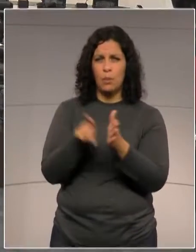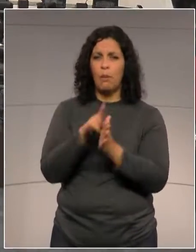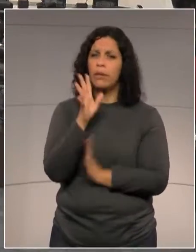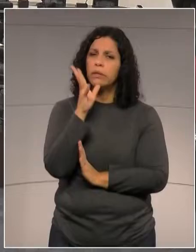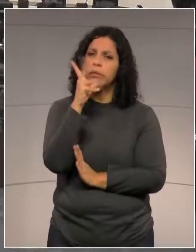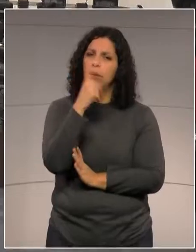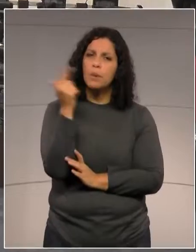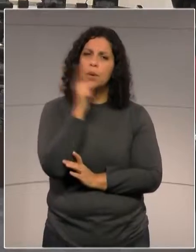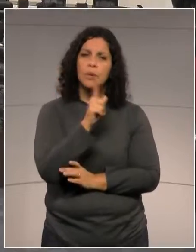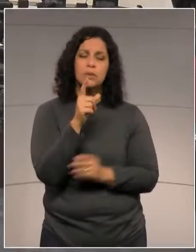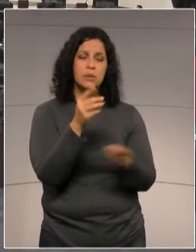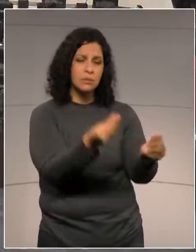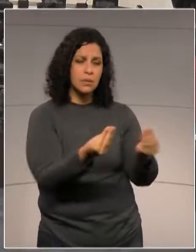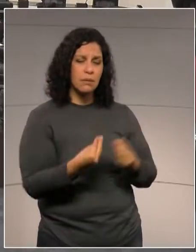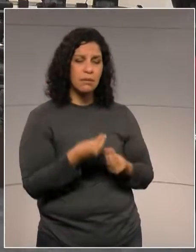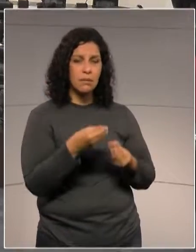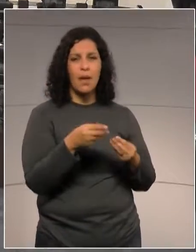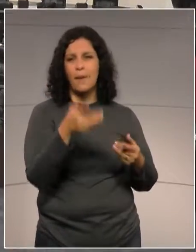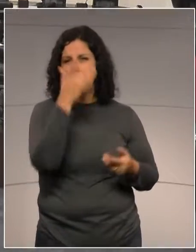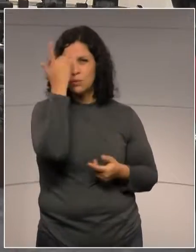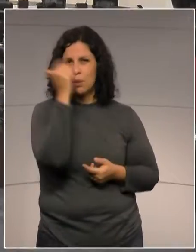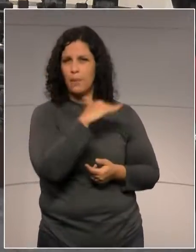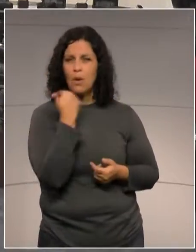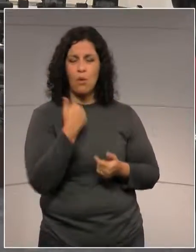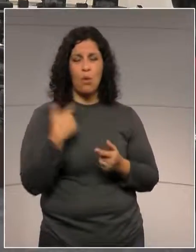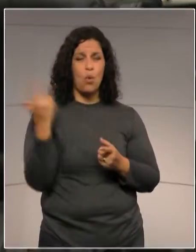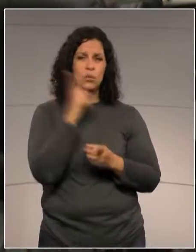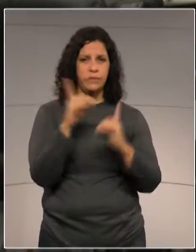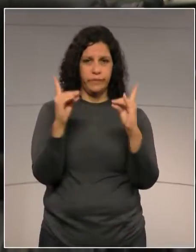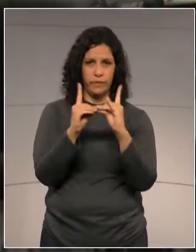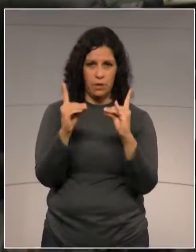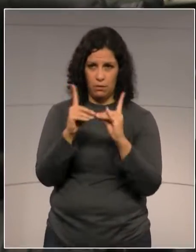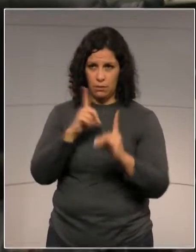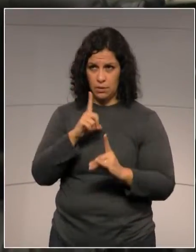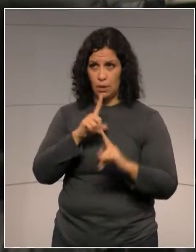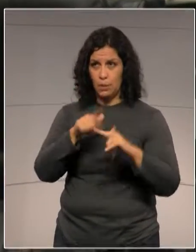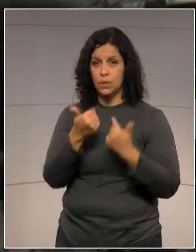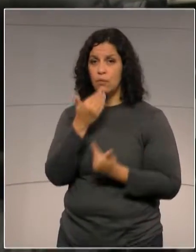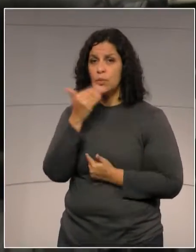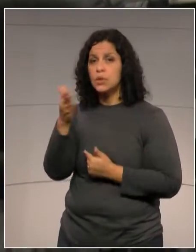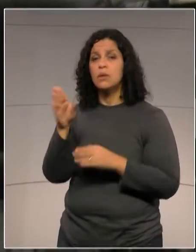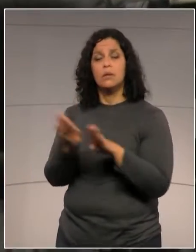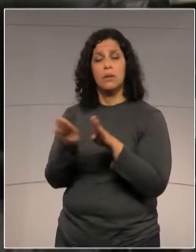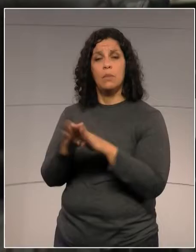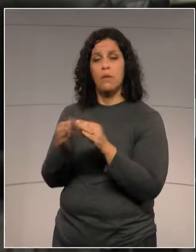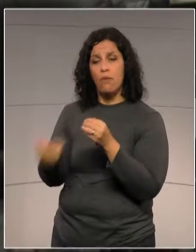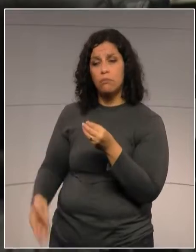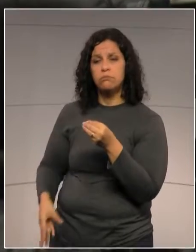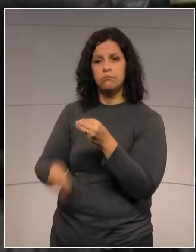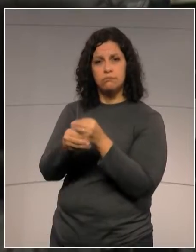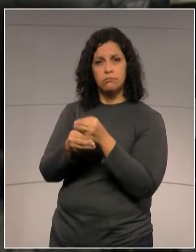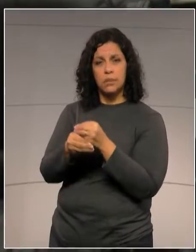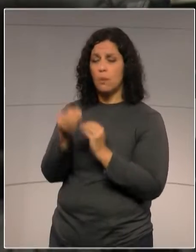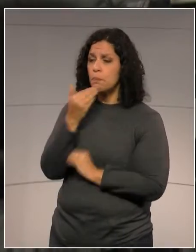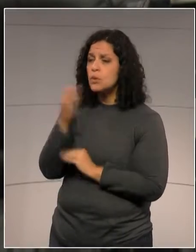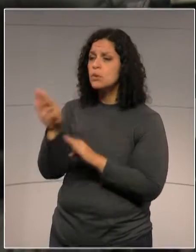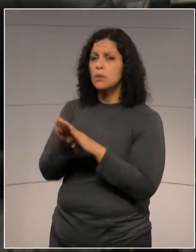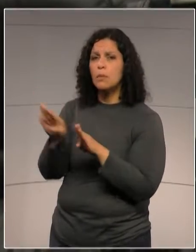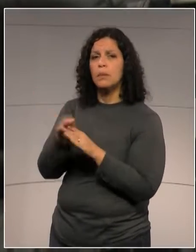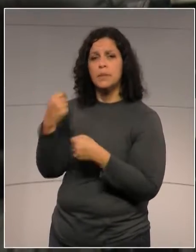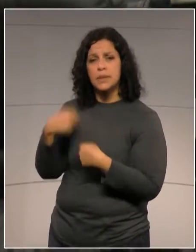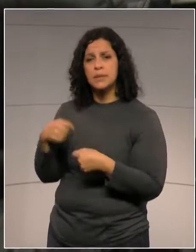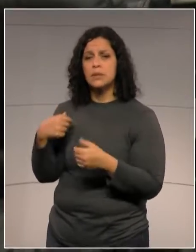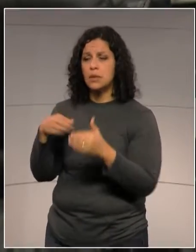demora para receber o seu ente. E quero me somar, deputado Ortagão, não só ao vosso pedido no sentido de que haja, de fato, as